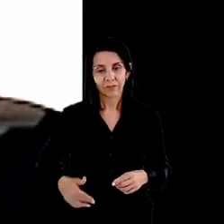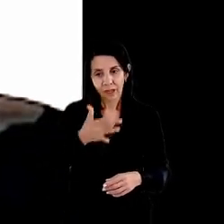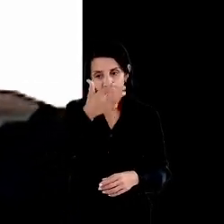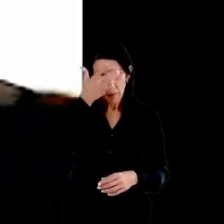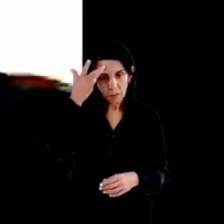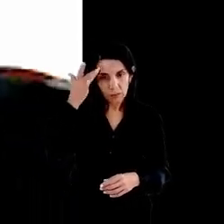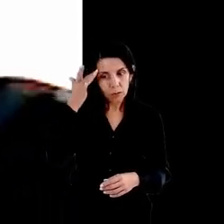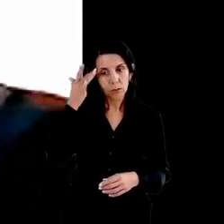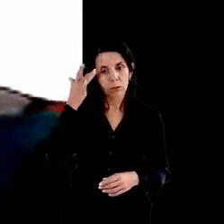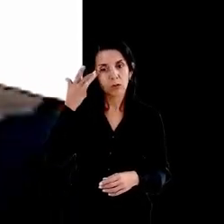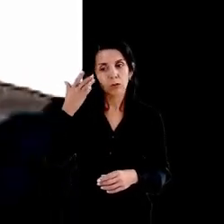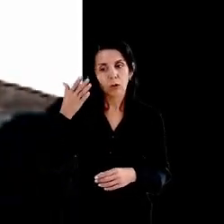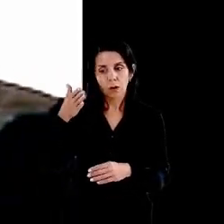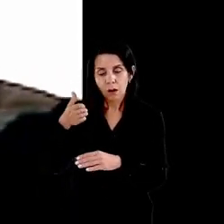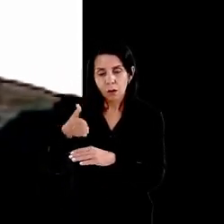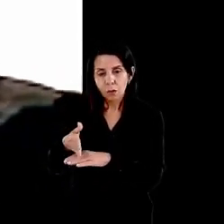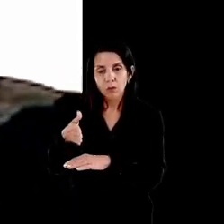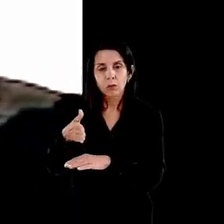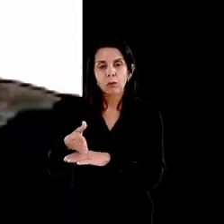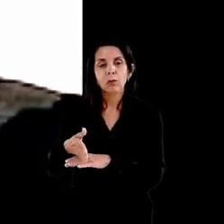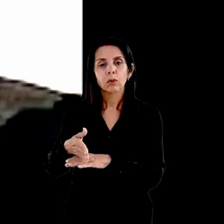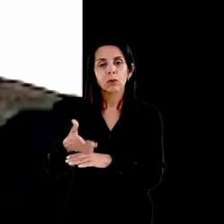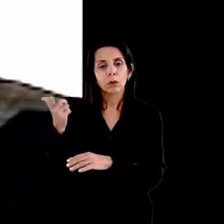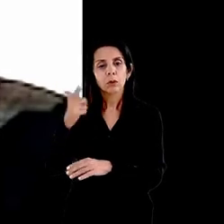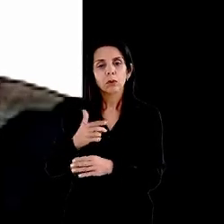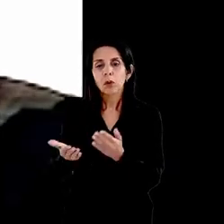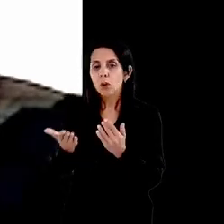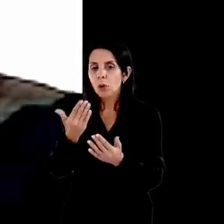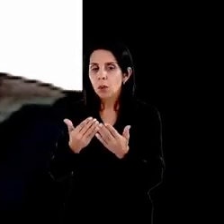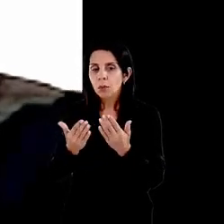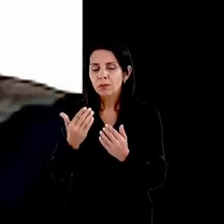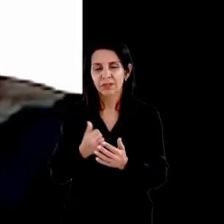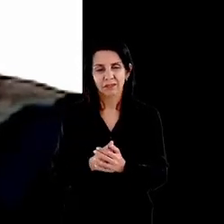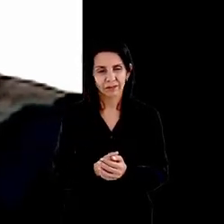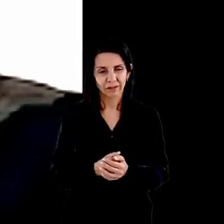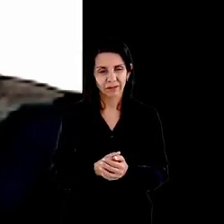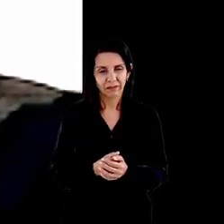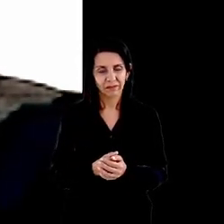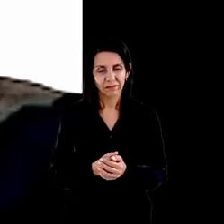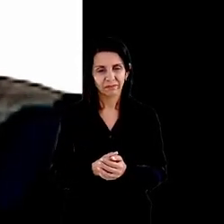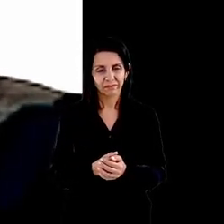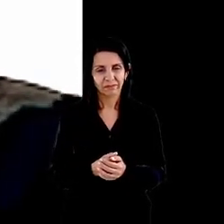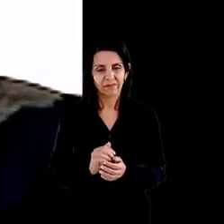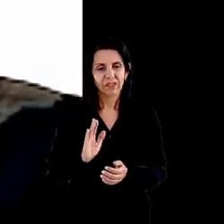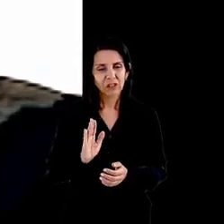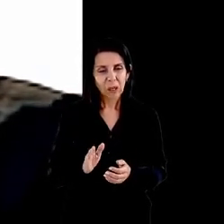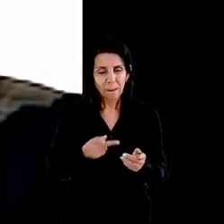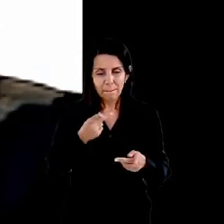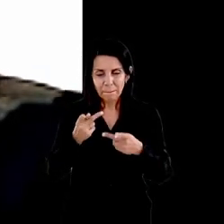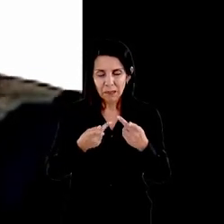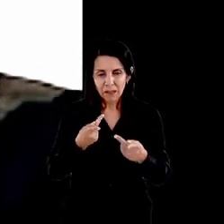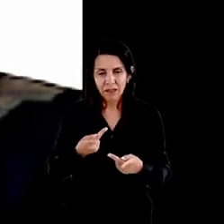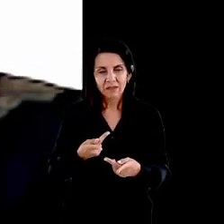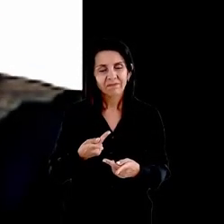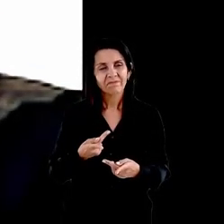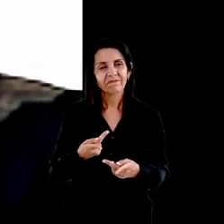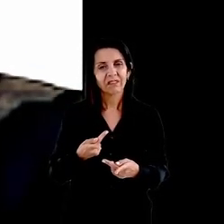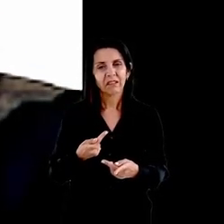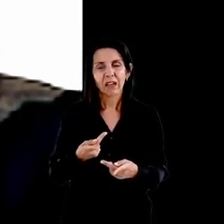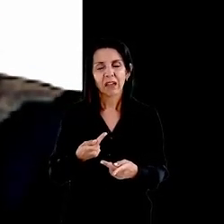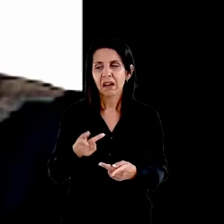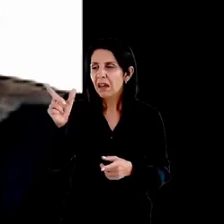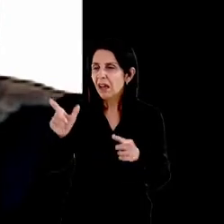adequada não podemos mais ouvir que a população é preguiçosa que não quer trabalhar a afirmação urgente e suprir esses